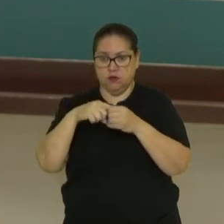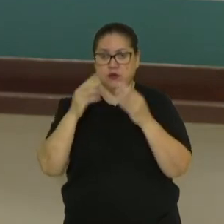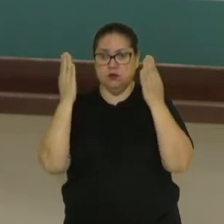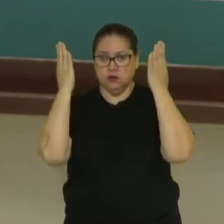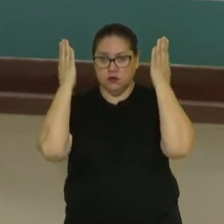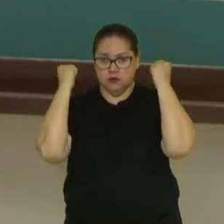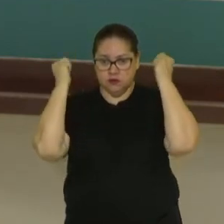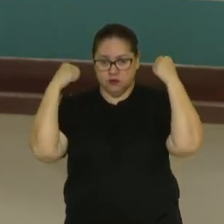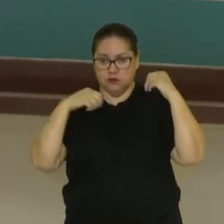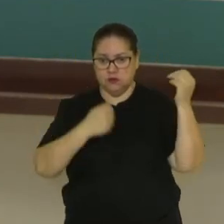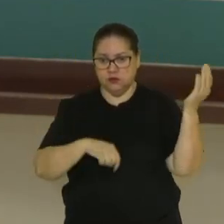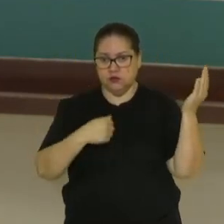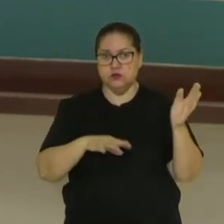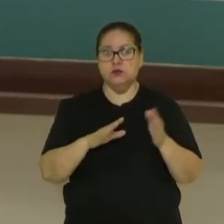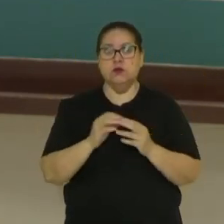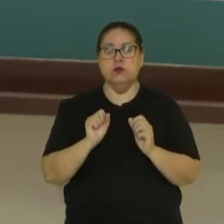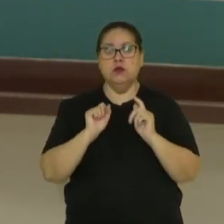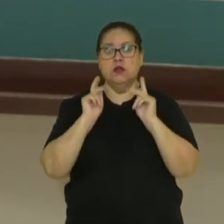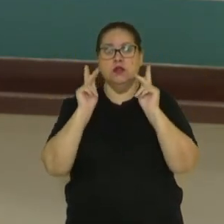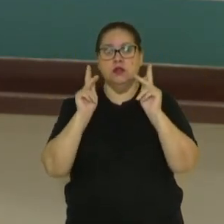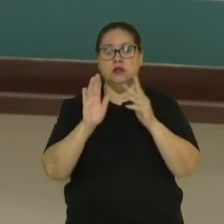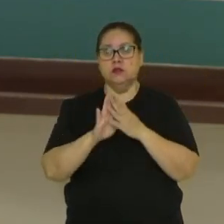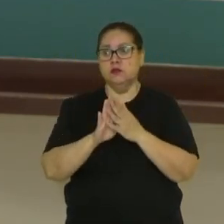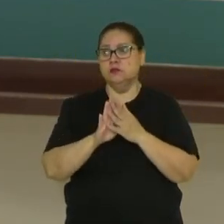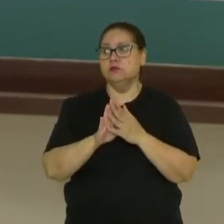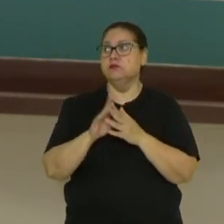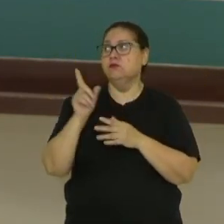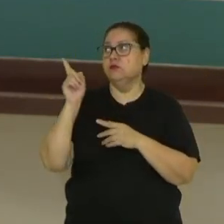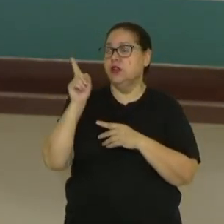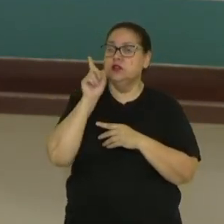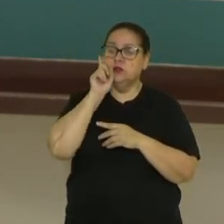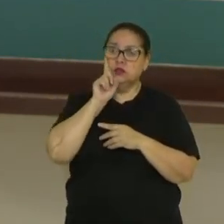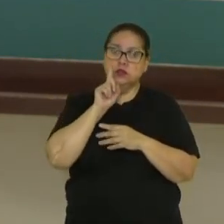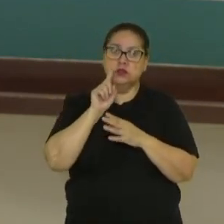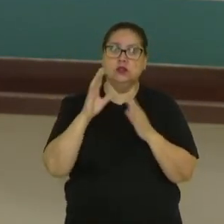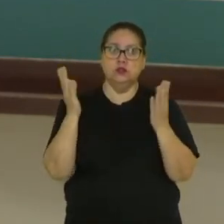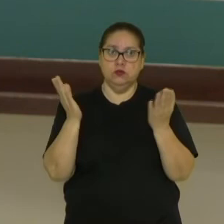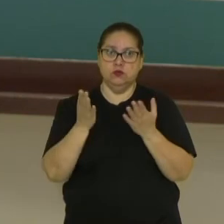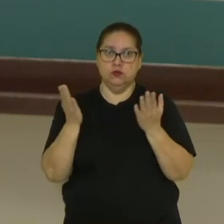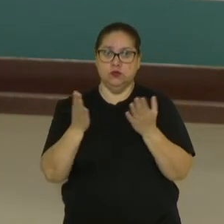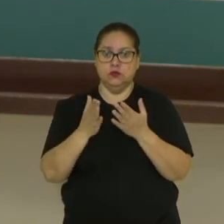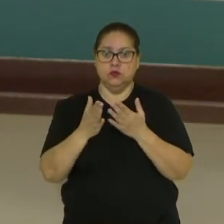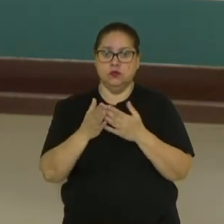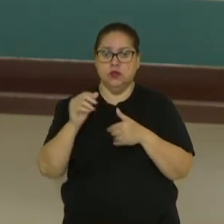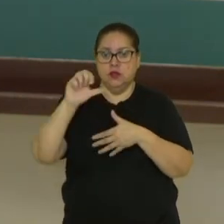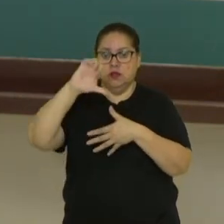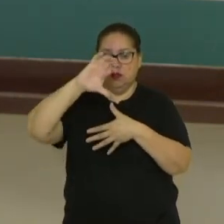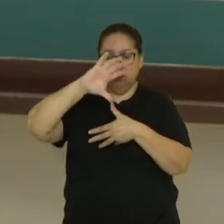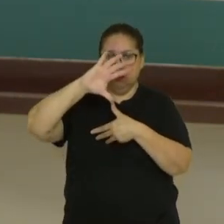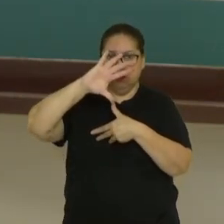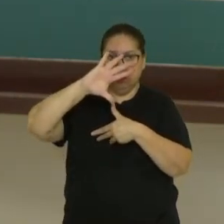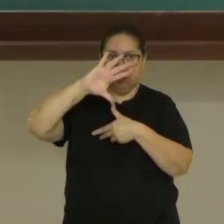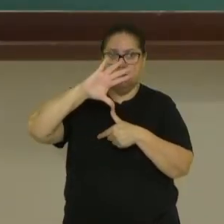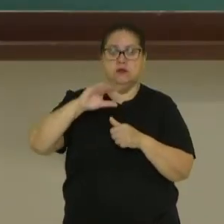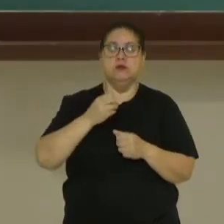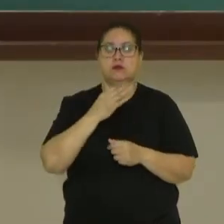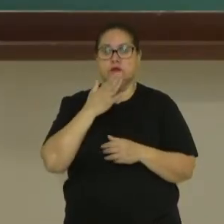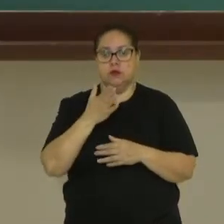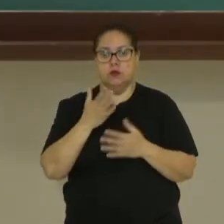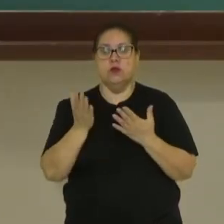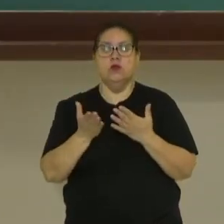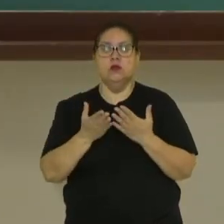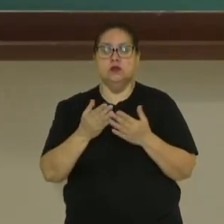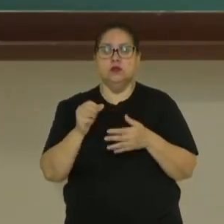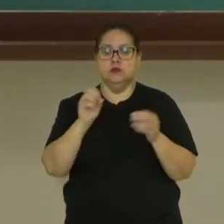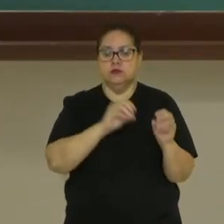boa parte de latino-americanos, ok? Então, essa aí é uma situação atual aí na América. Muito bem, nós falamos, então, sobre